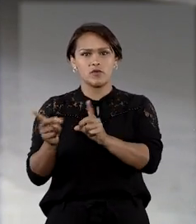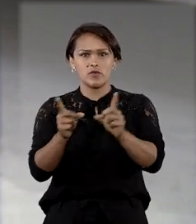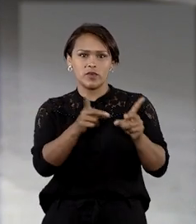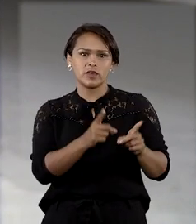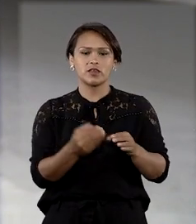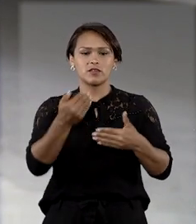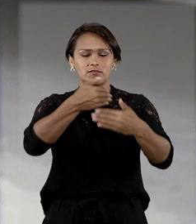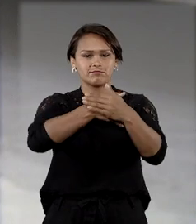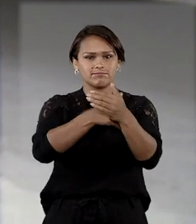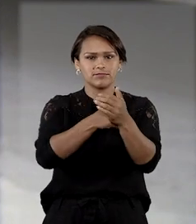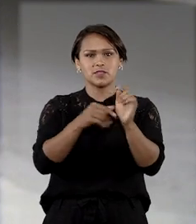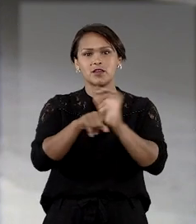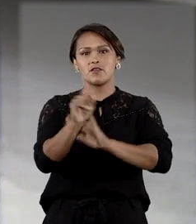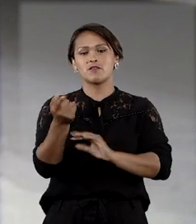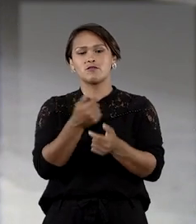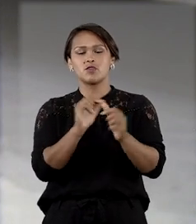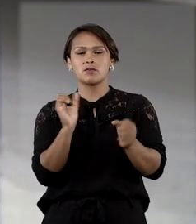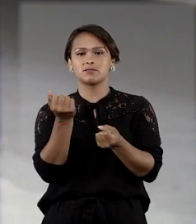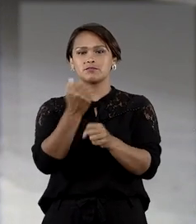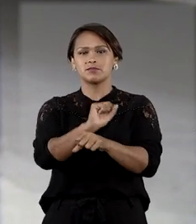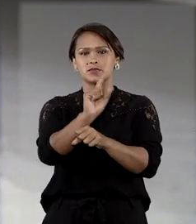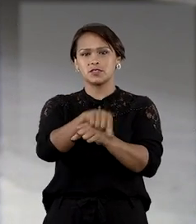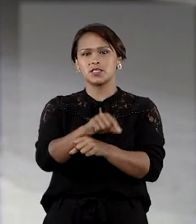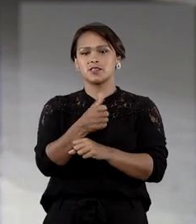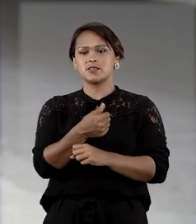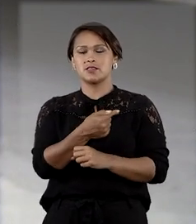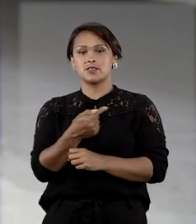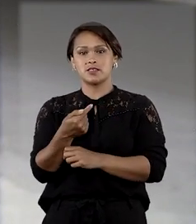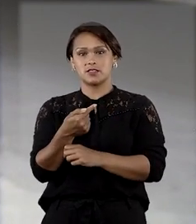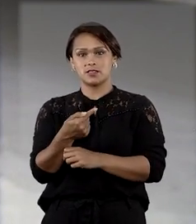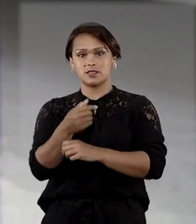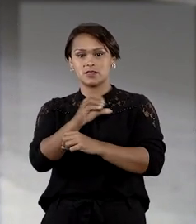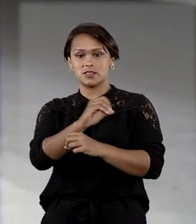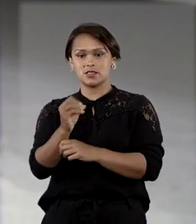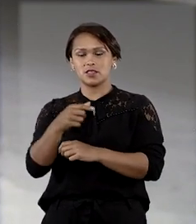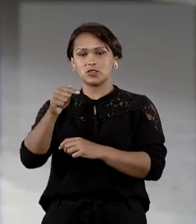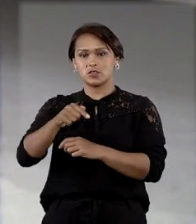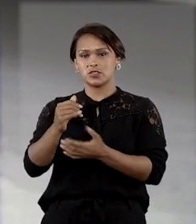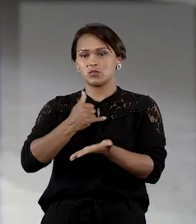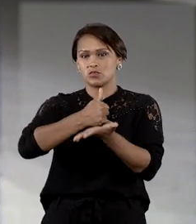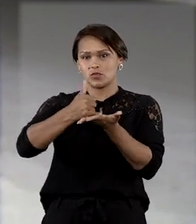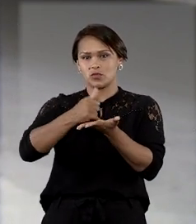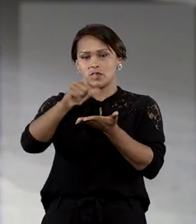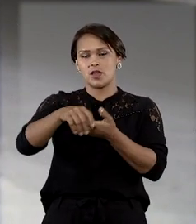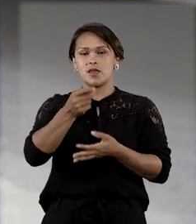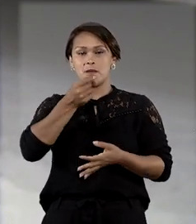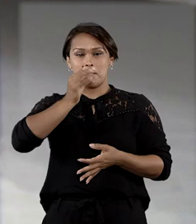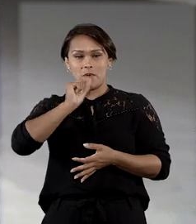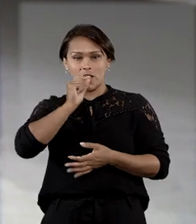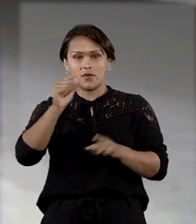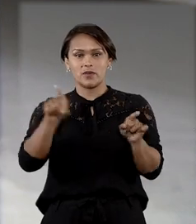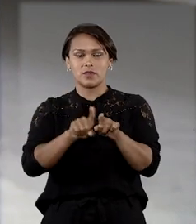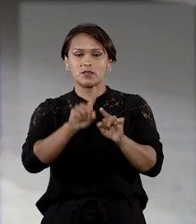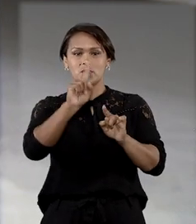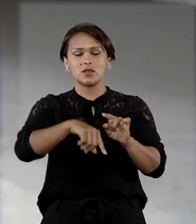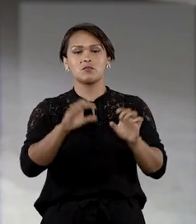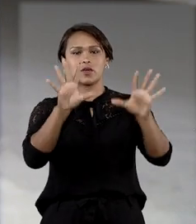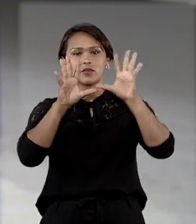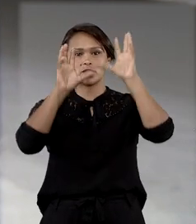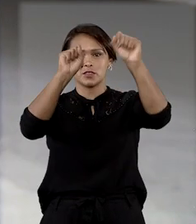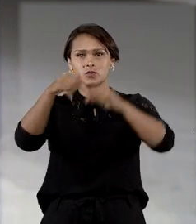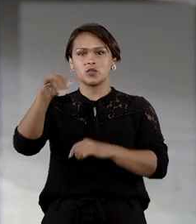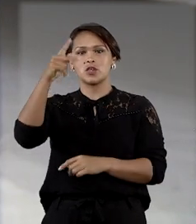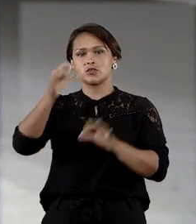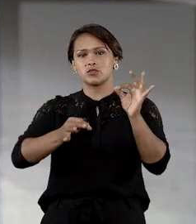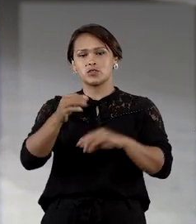comércio de drogas. Foram apreendidos aproximadamente 700 gramas de cocaína e maconha, o que para o Tribunal de